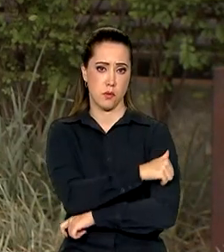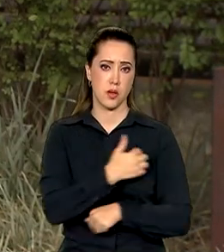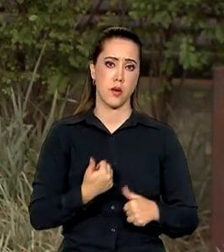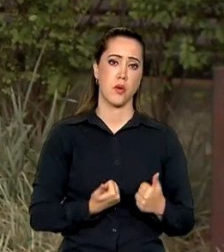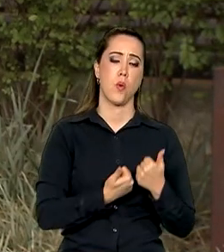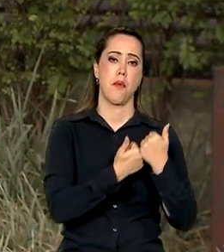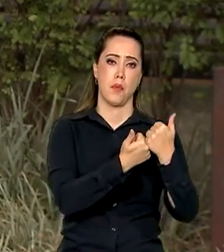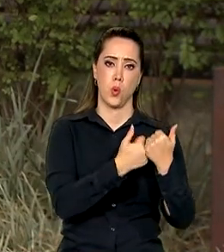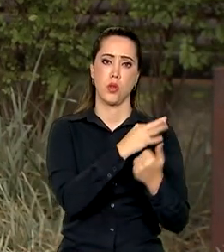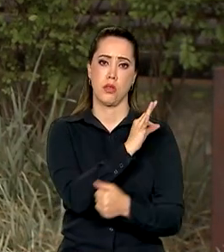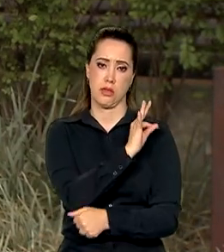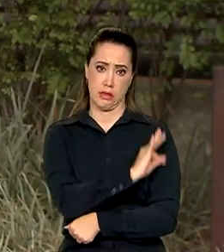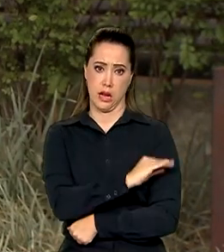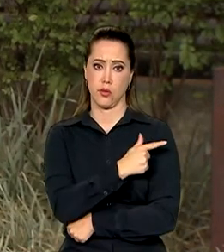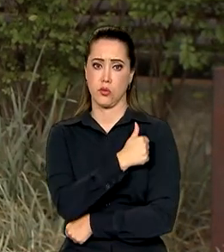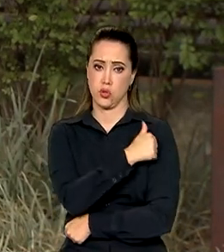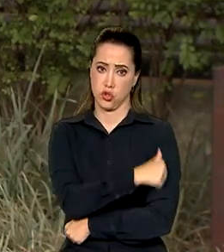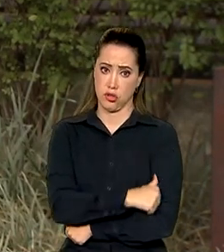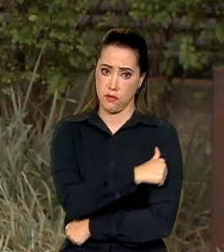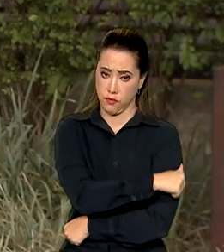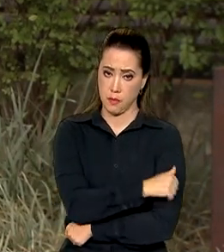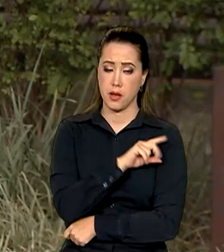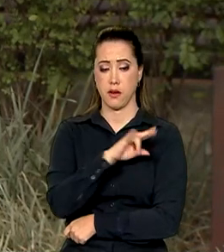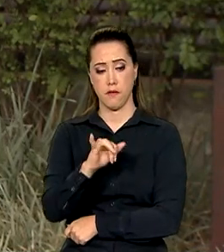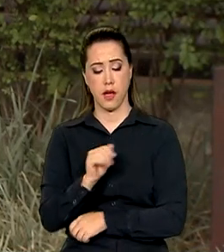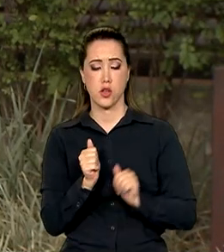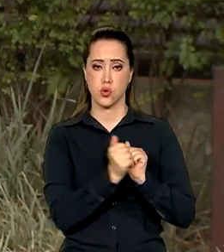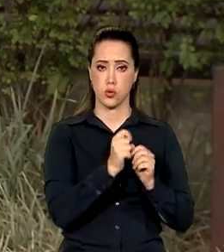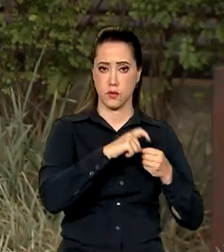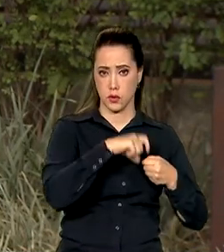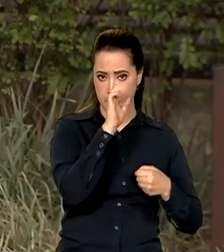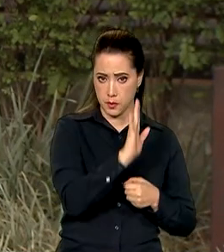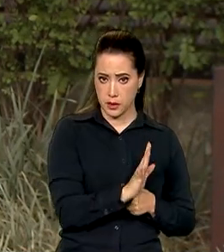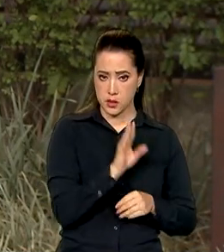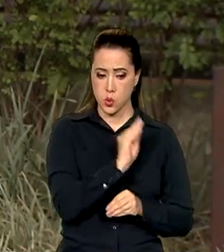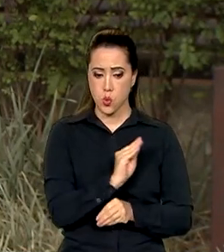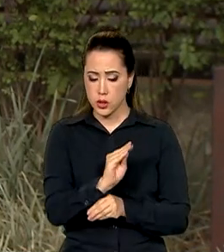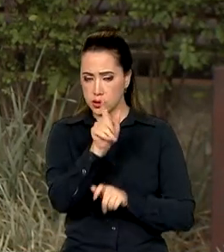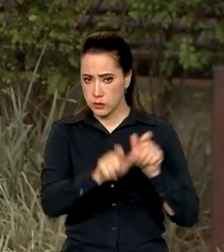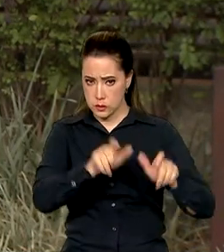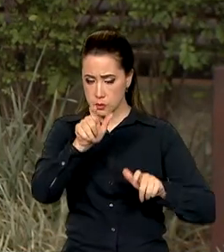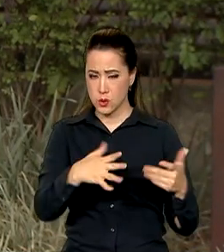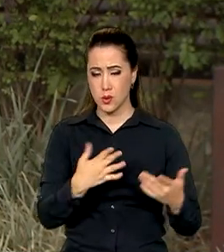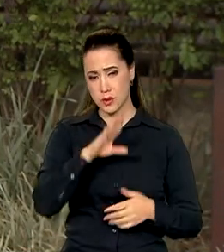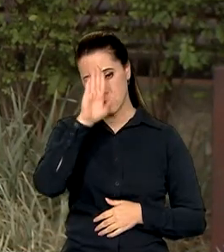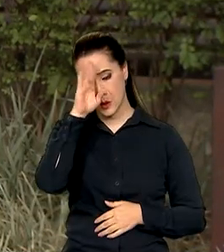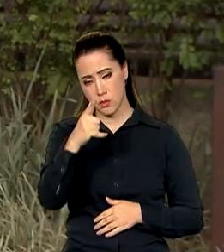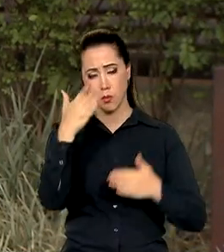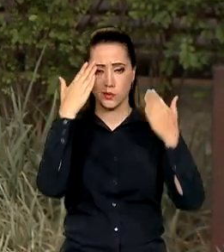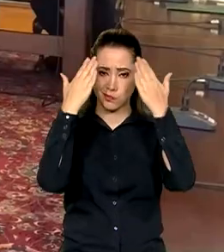ficarão à disposição dos brasileiros no voo de retorno. A ideia é prestar um primeiro atendimento, principalmente